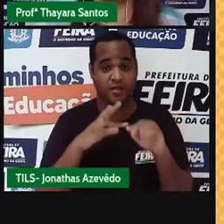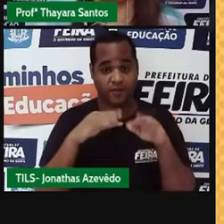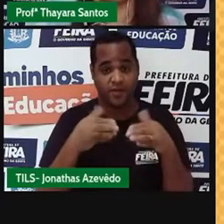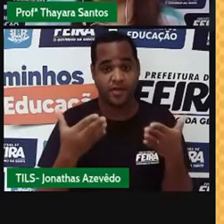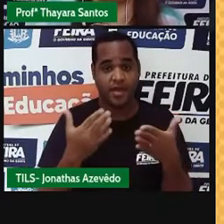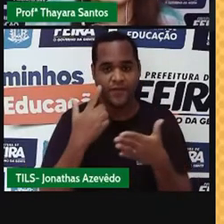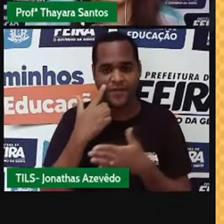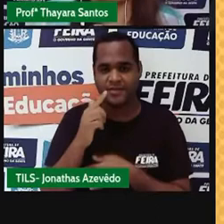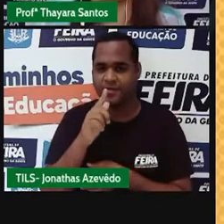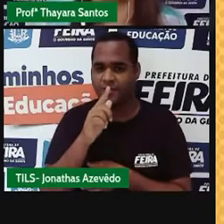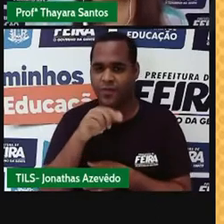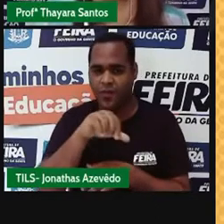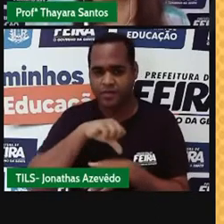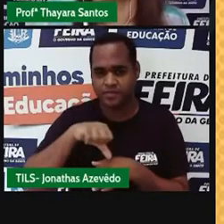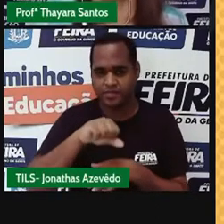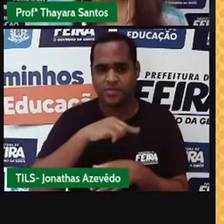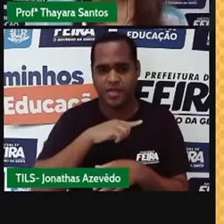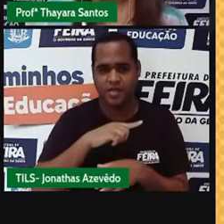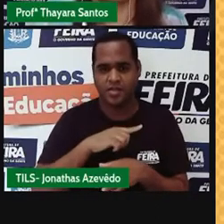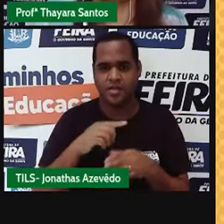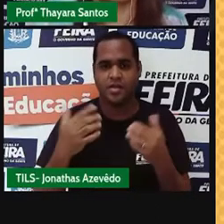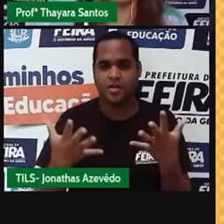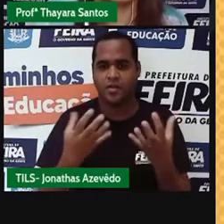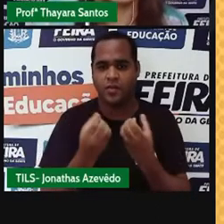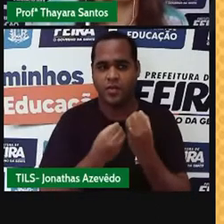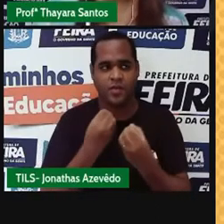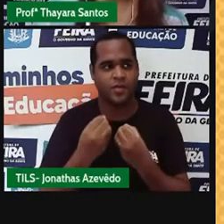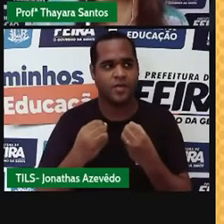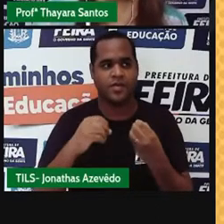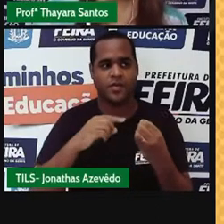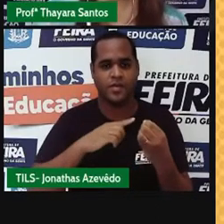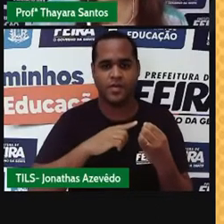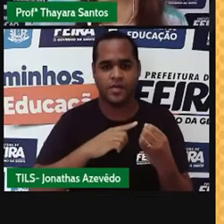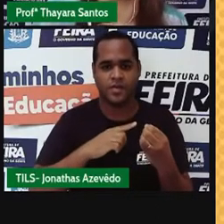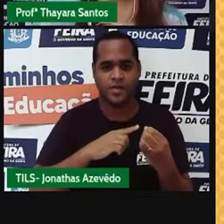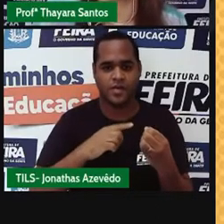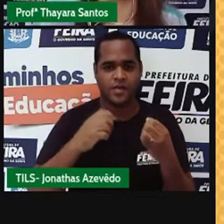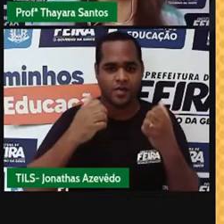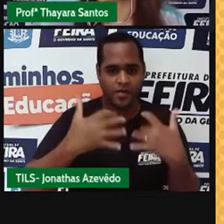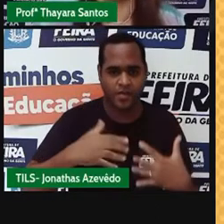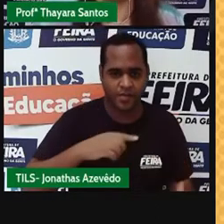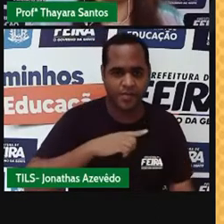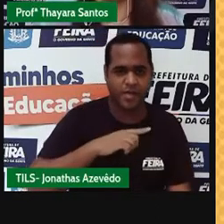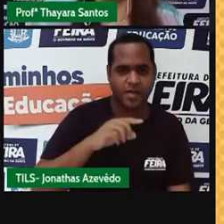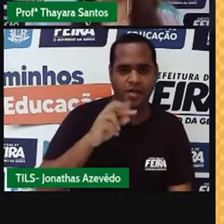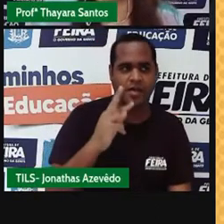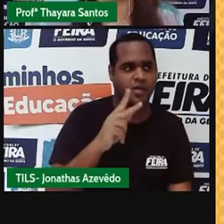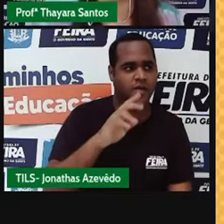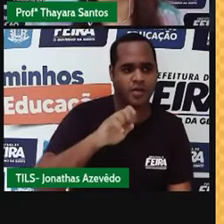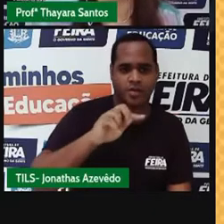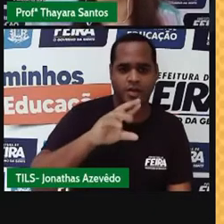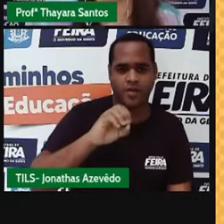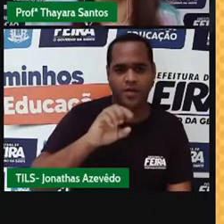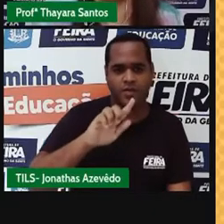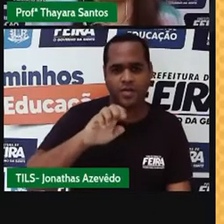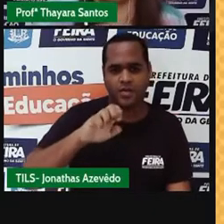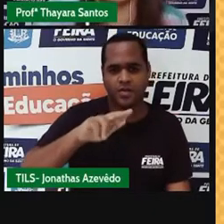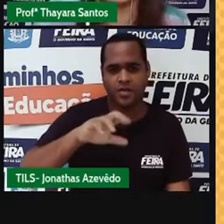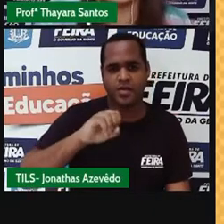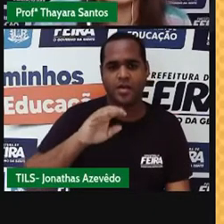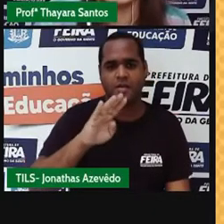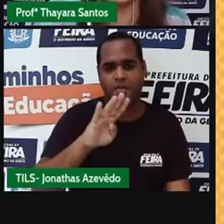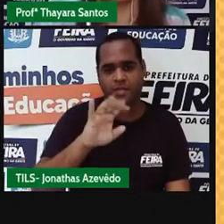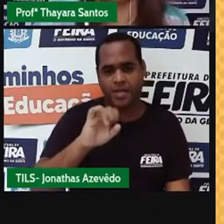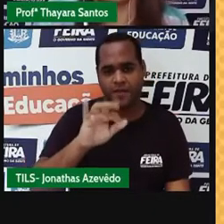reflexo do óleo, tá? Nesse caso aqui, a gente tem uma mistura heterogênea, porque a gente tem duas substâncias